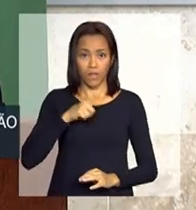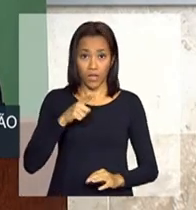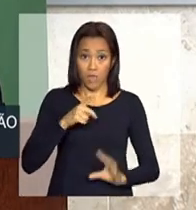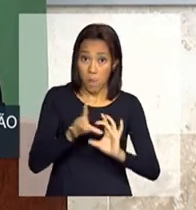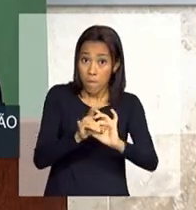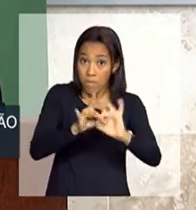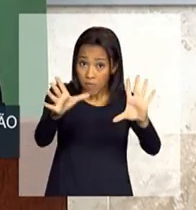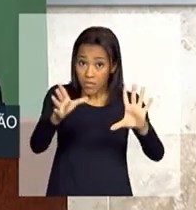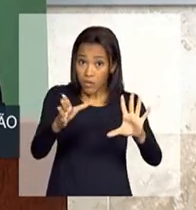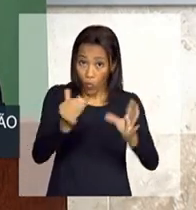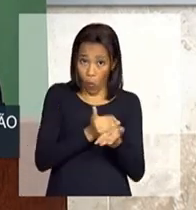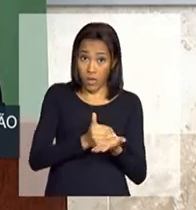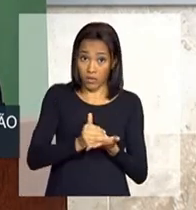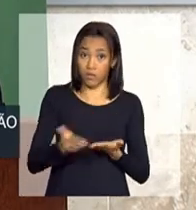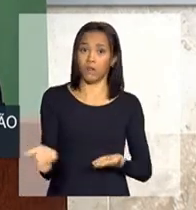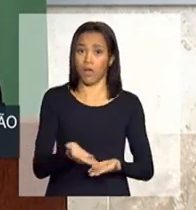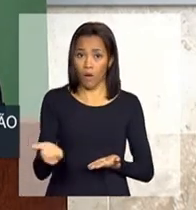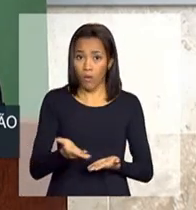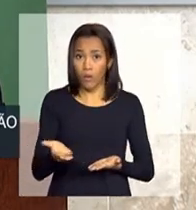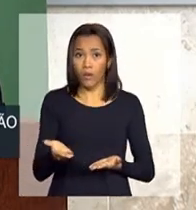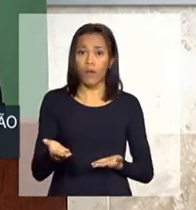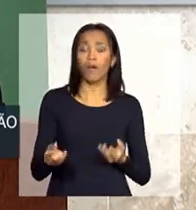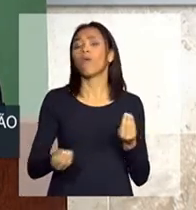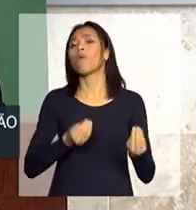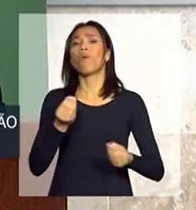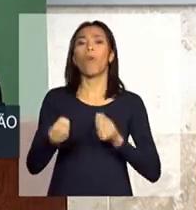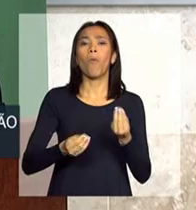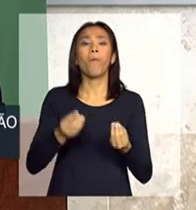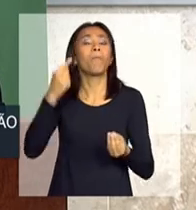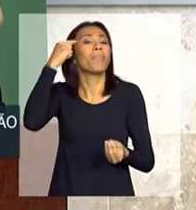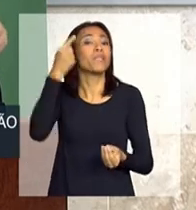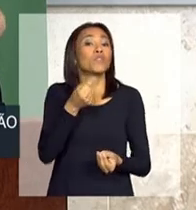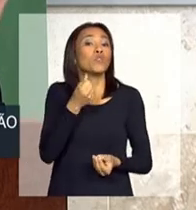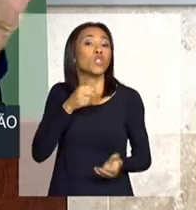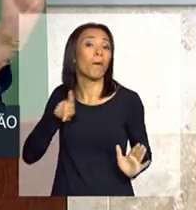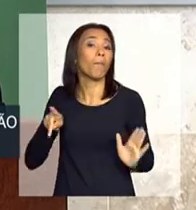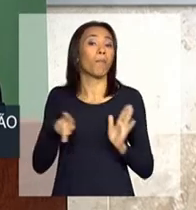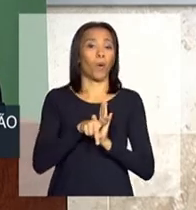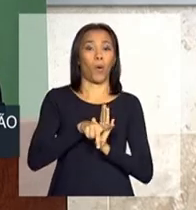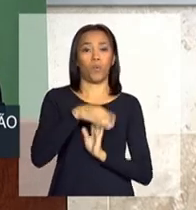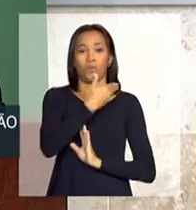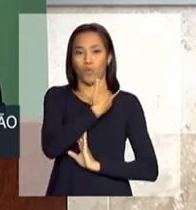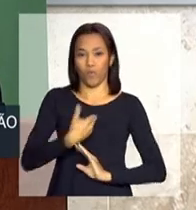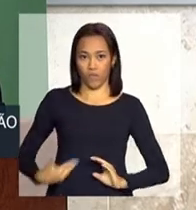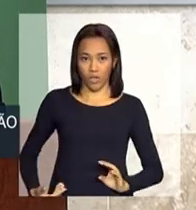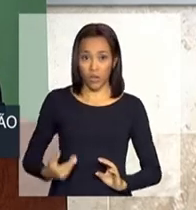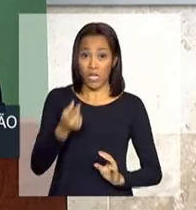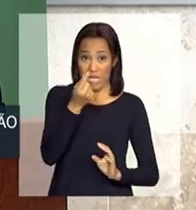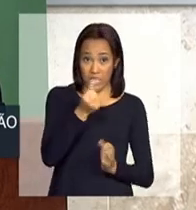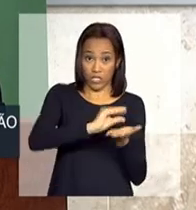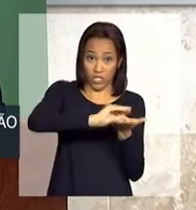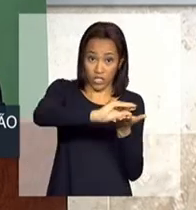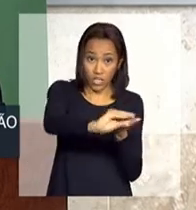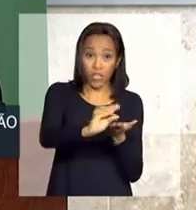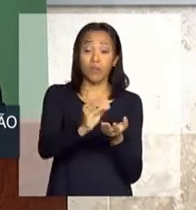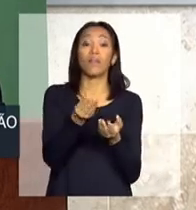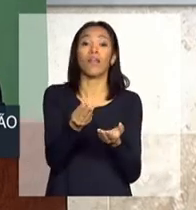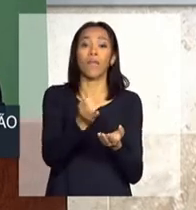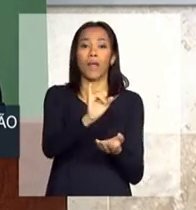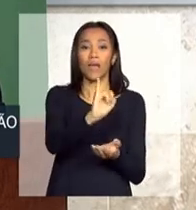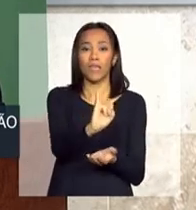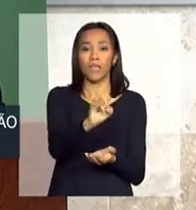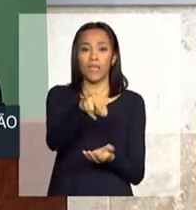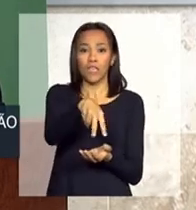agora, para tratar como se fora seu o recurso da inovação. O recurso da inovação